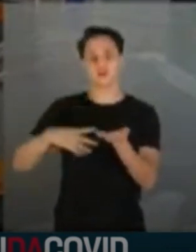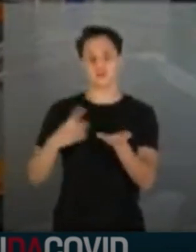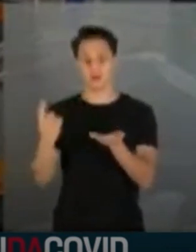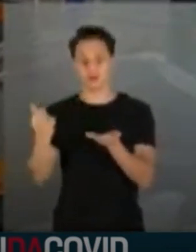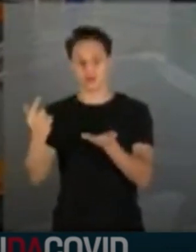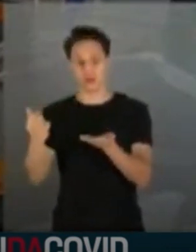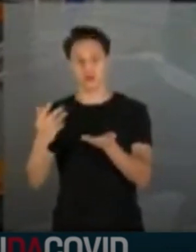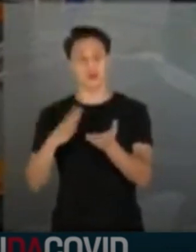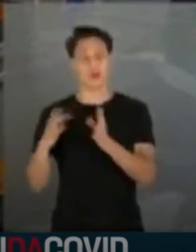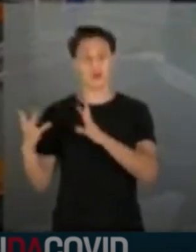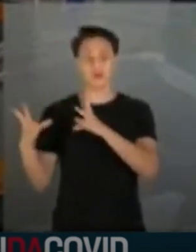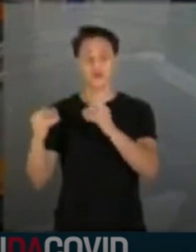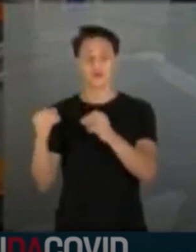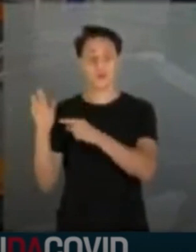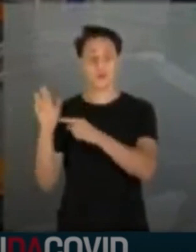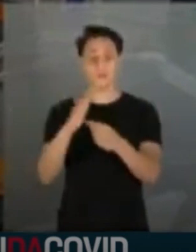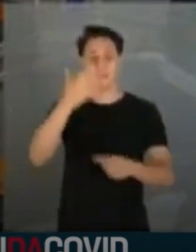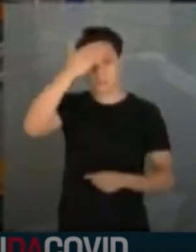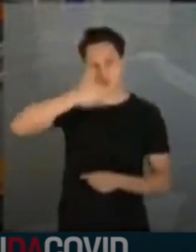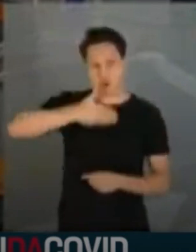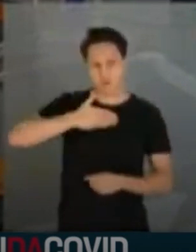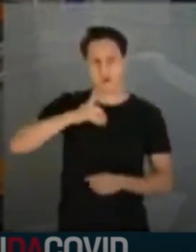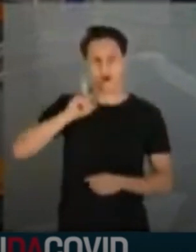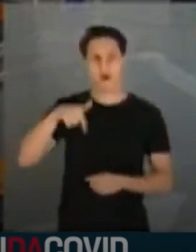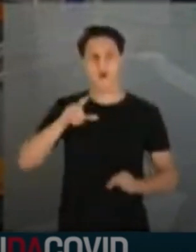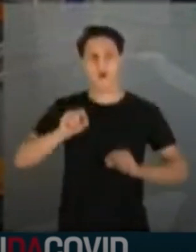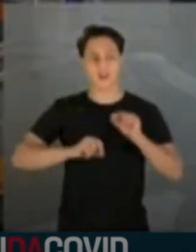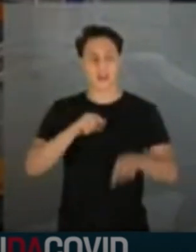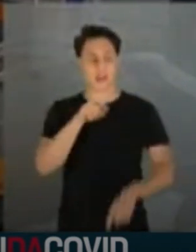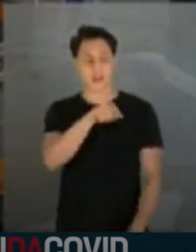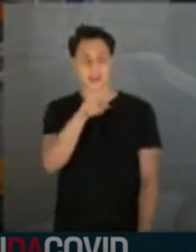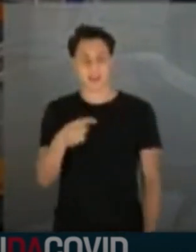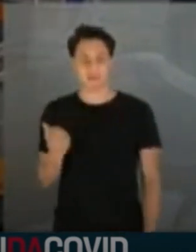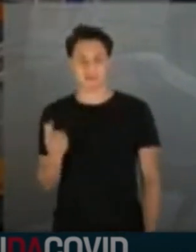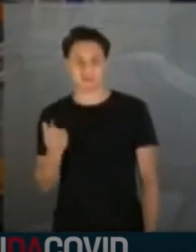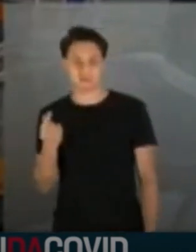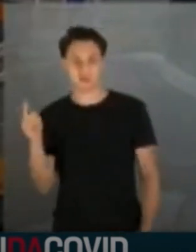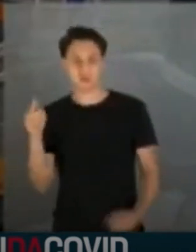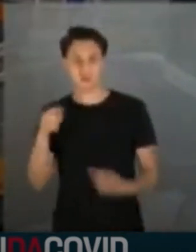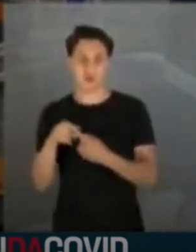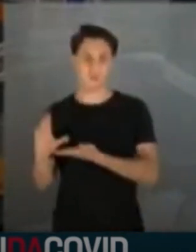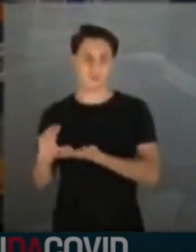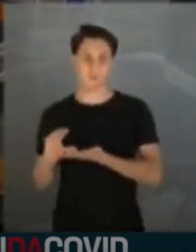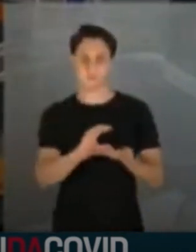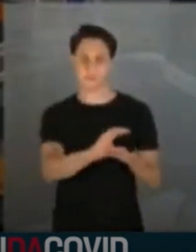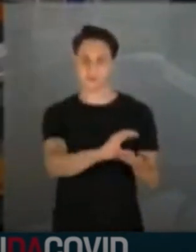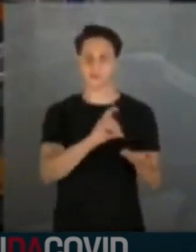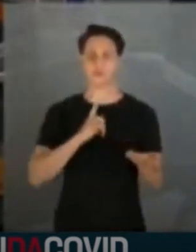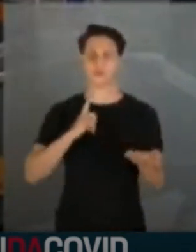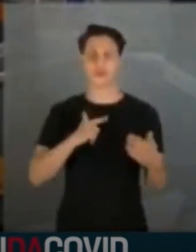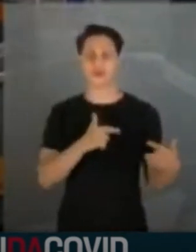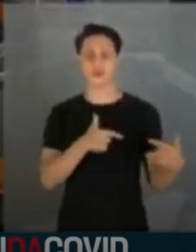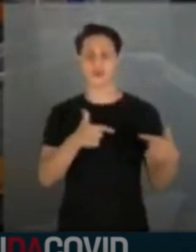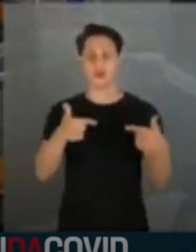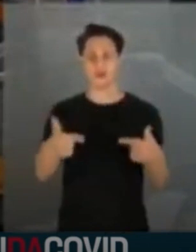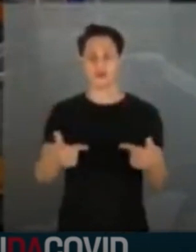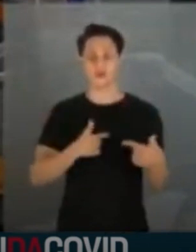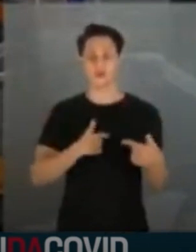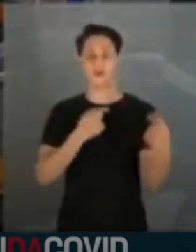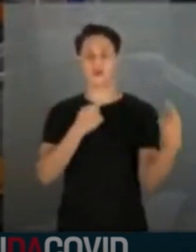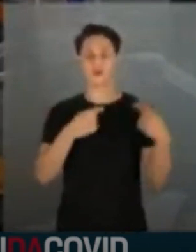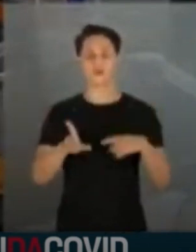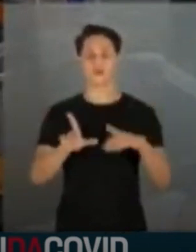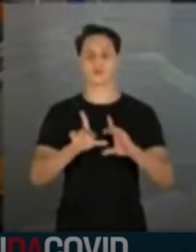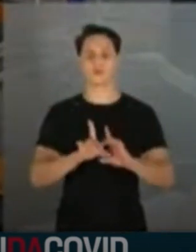os indícios são de que esse recurso viria para financiar esse ato contra a